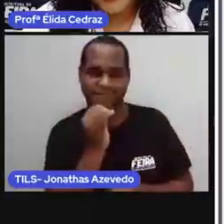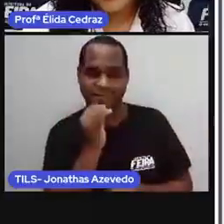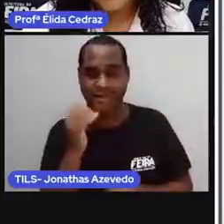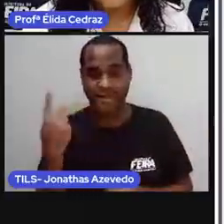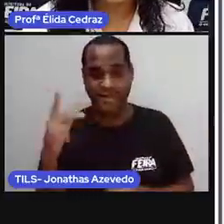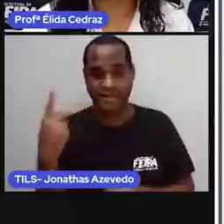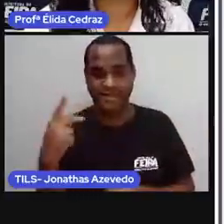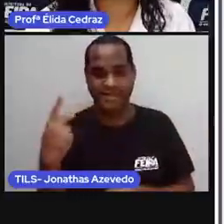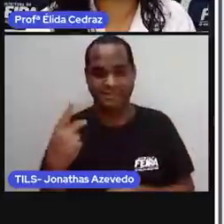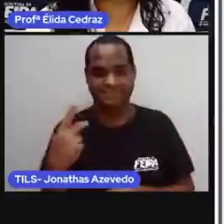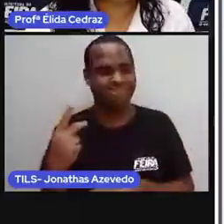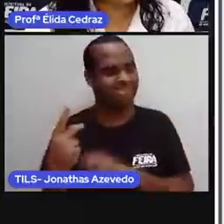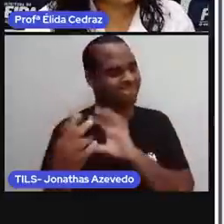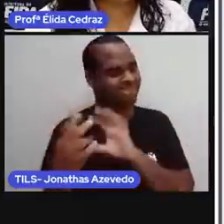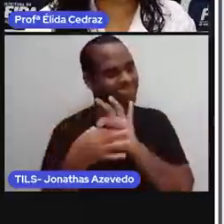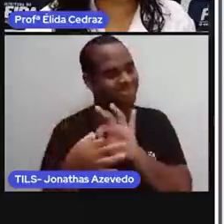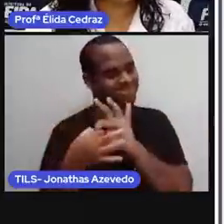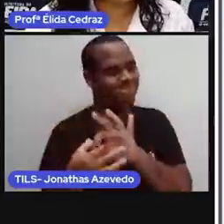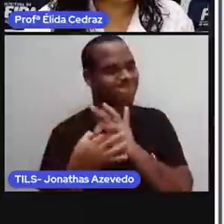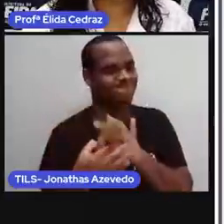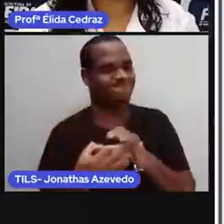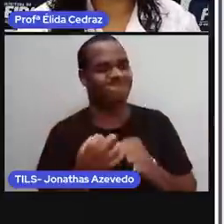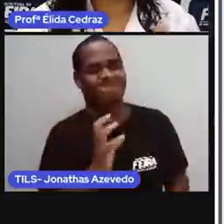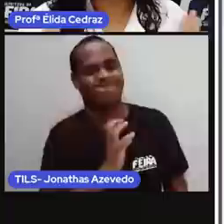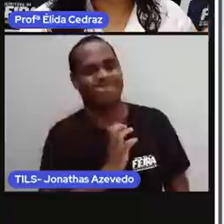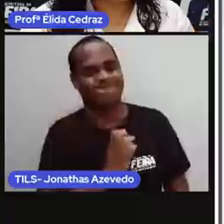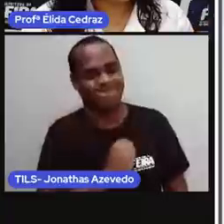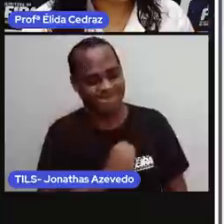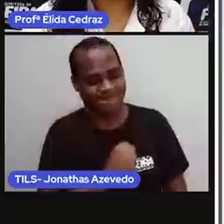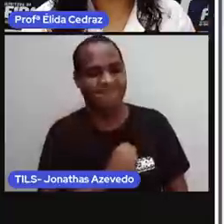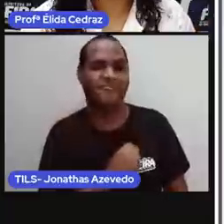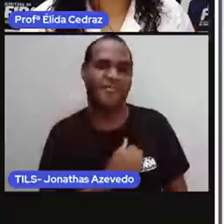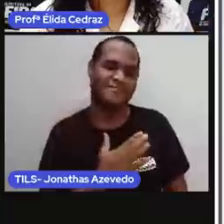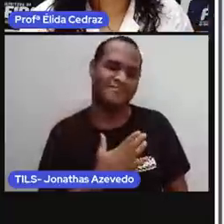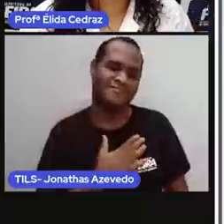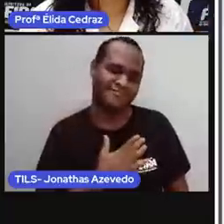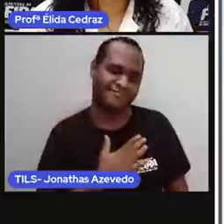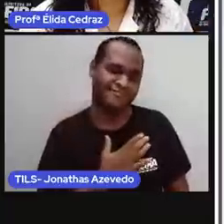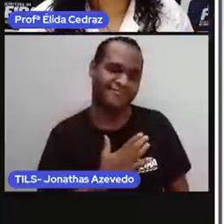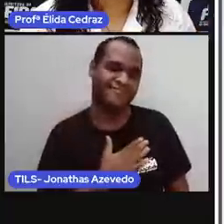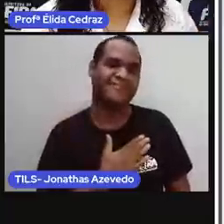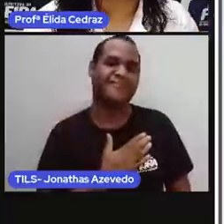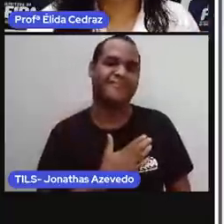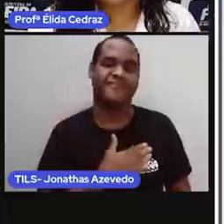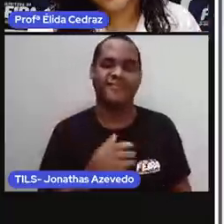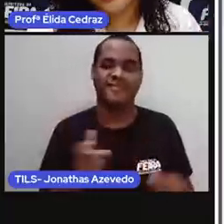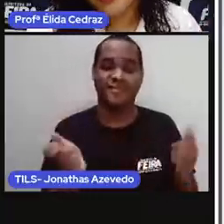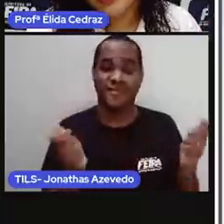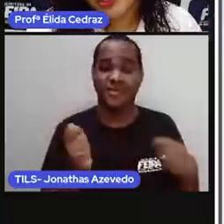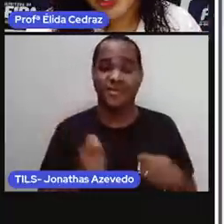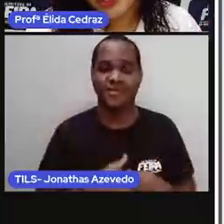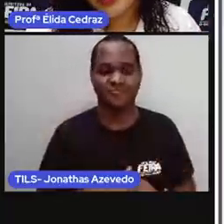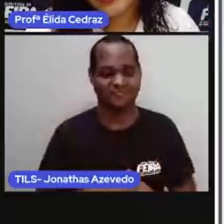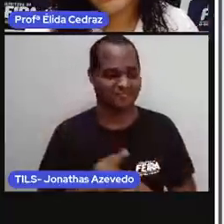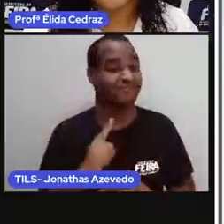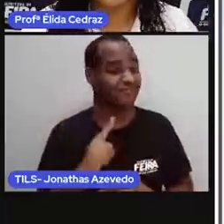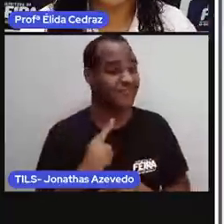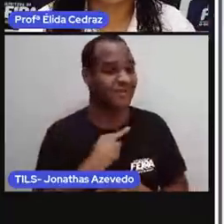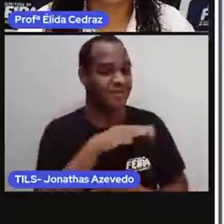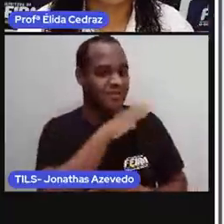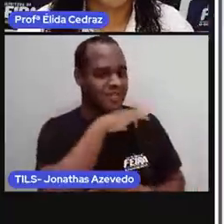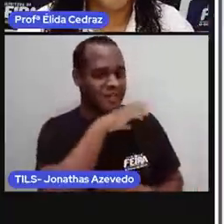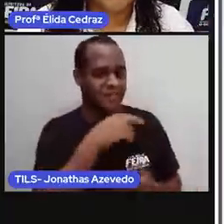família. Como se fizesse realmente assim. Assim, eu tenho meus bichinhos.